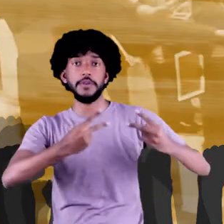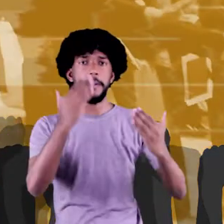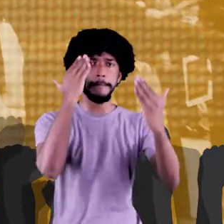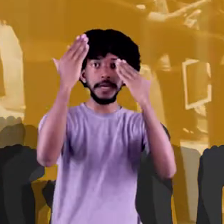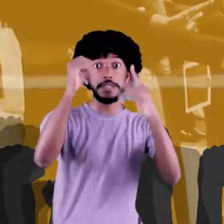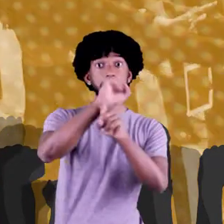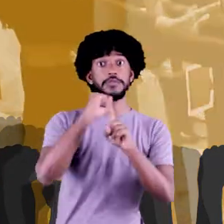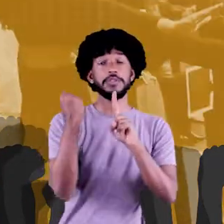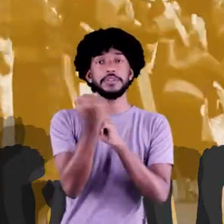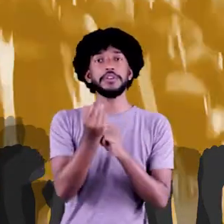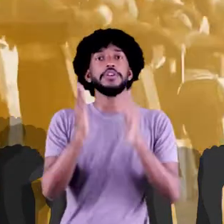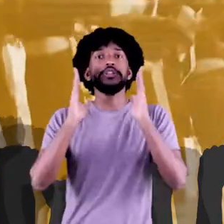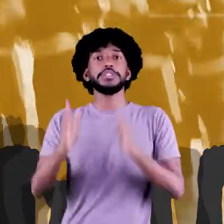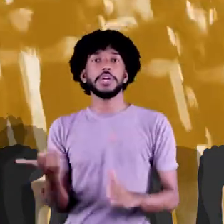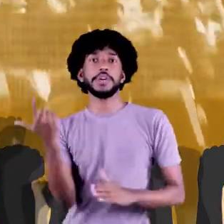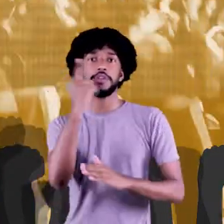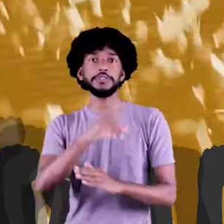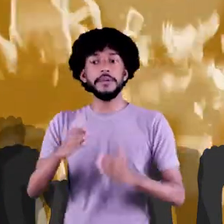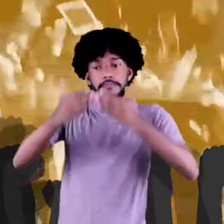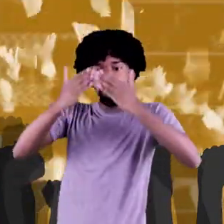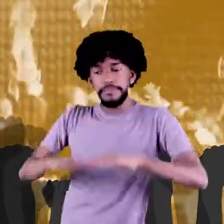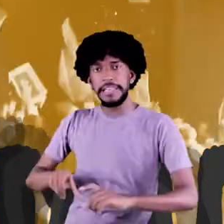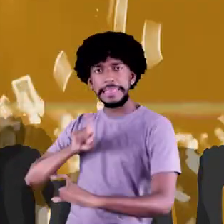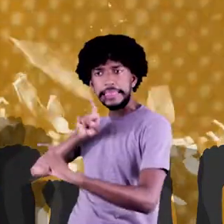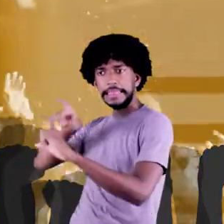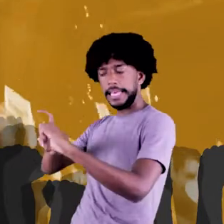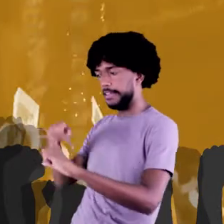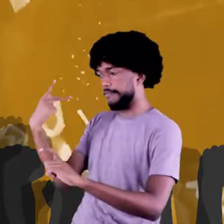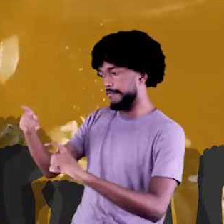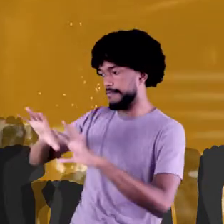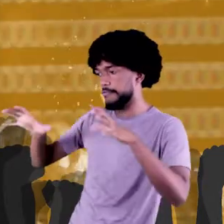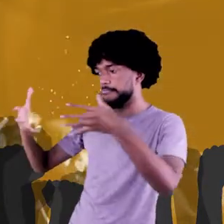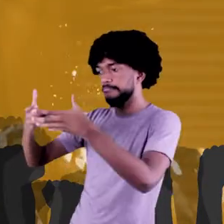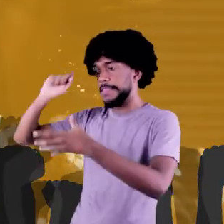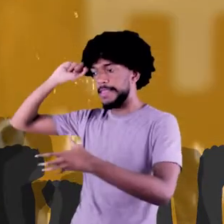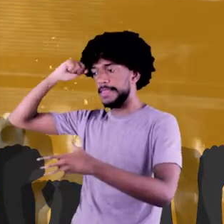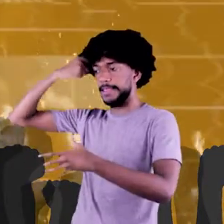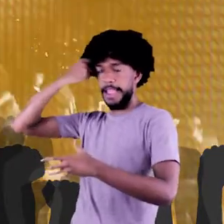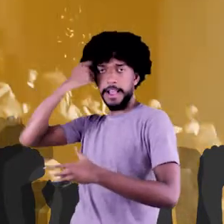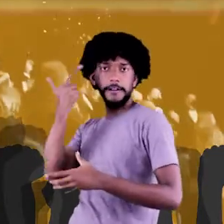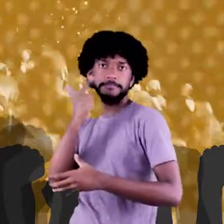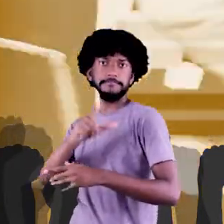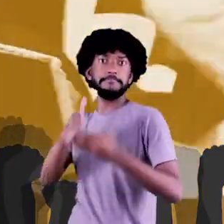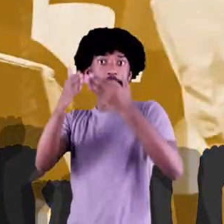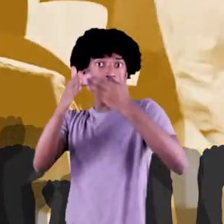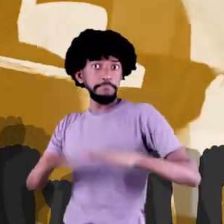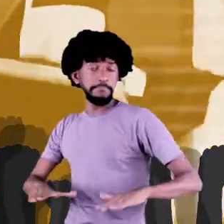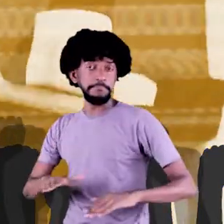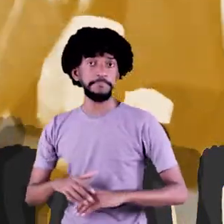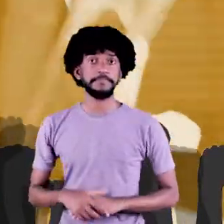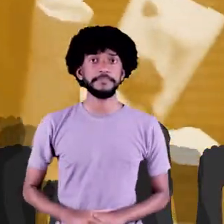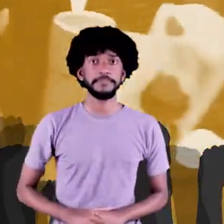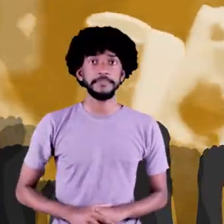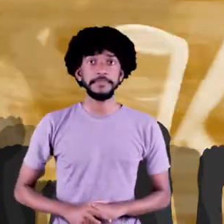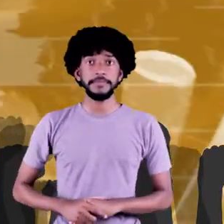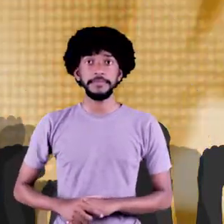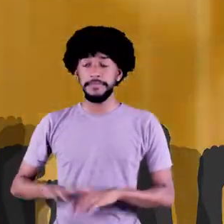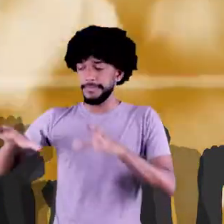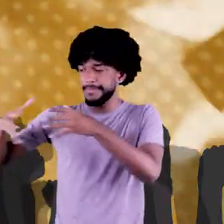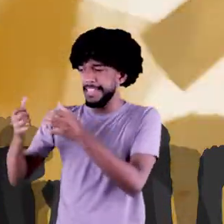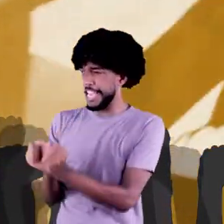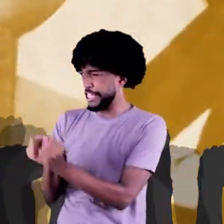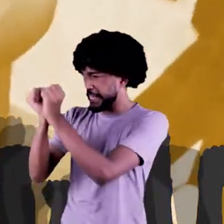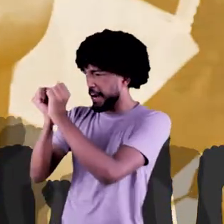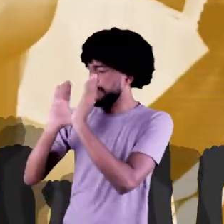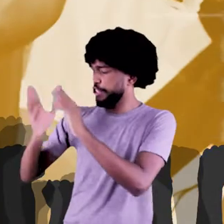Que servem para reparar a dívida histórica que o Brasil tem com a população negra. Para que os descendentes dos escravizados tenham a